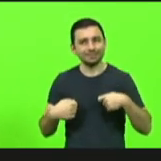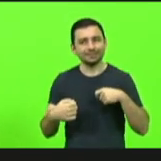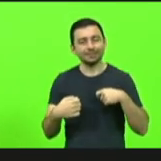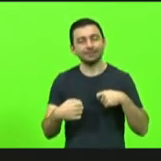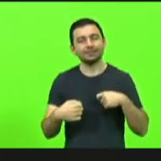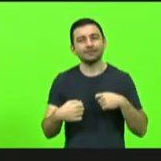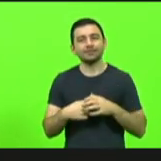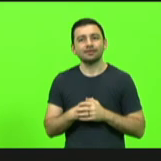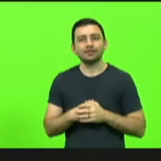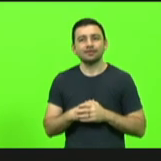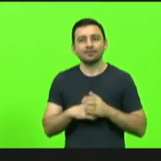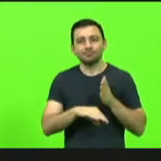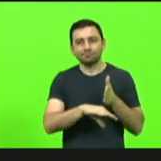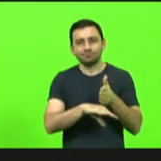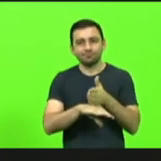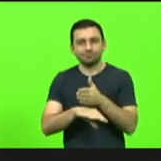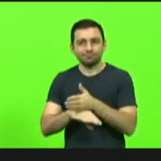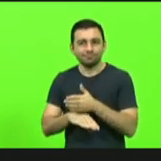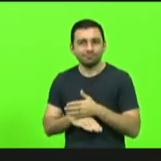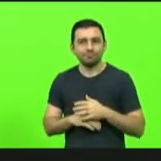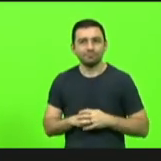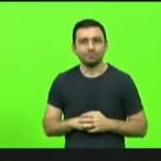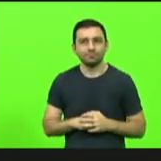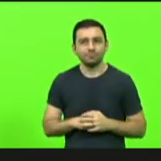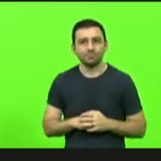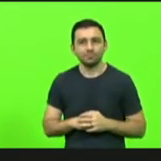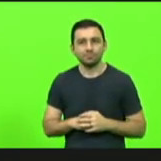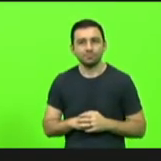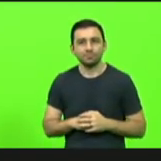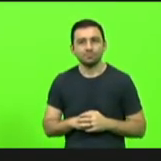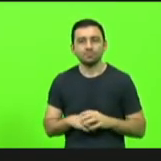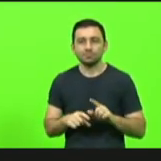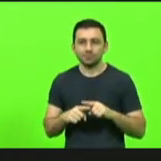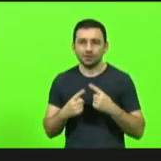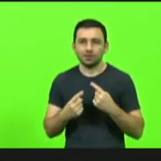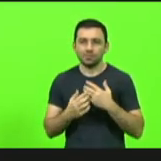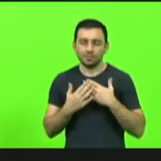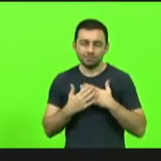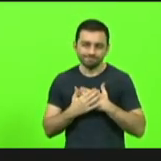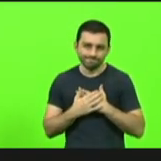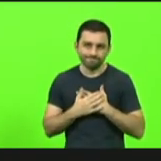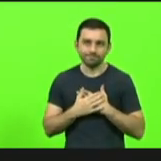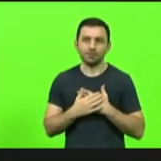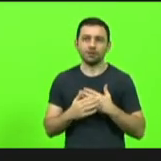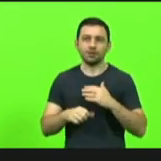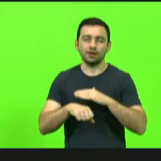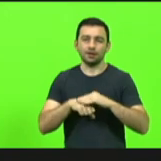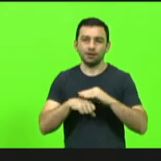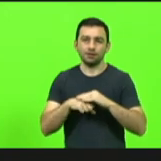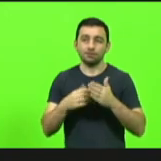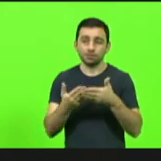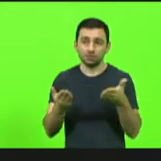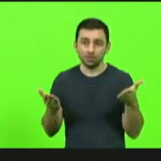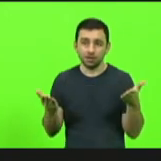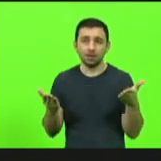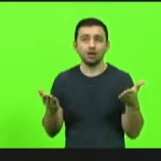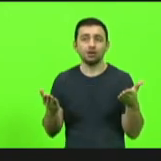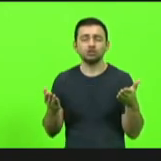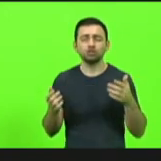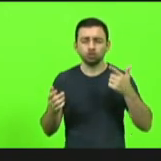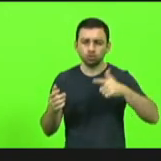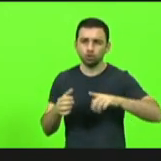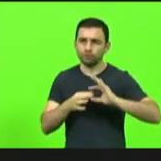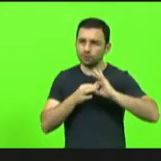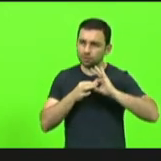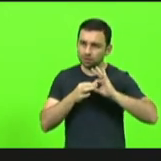estar na base também. Então, fica aqui o meu carinho e me coloco mais uma vez à disposição de todos.